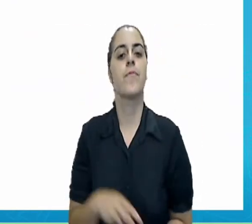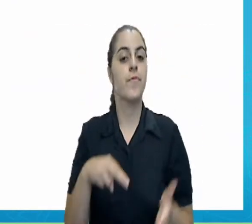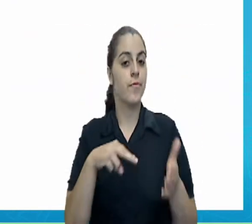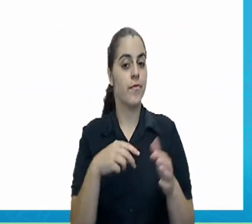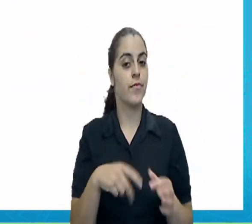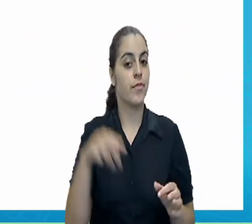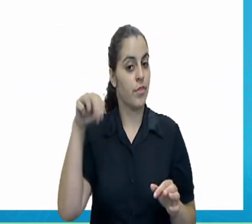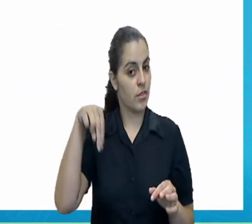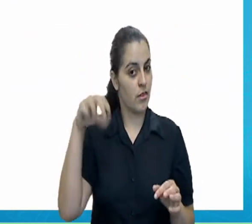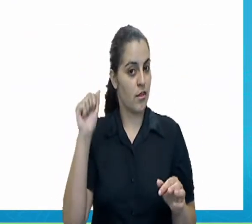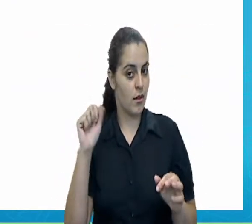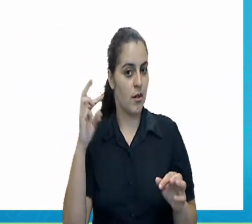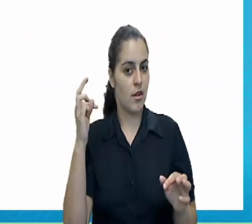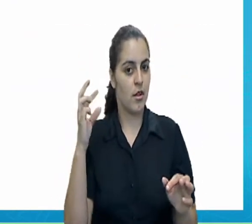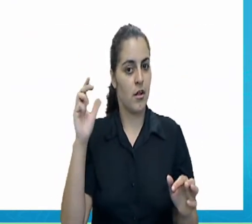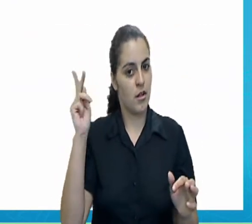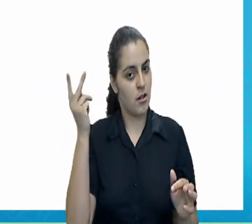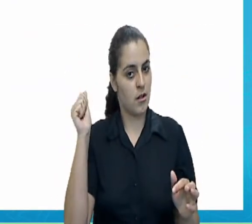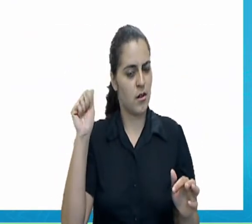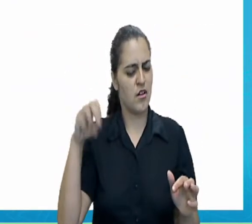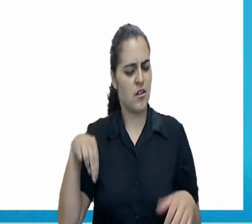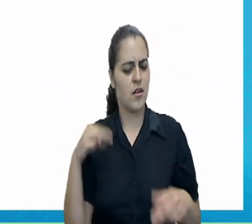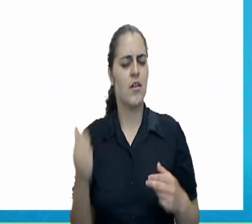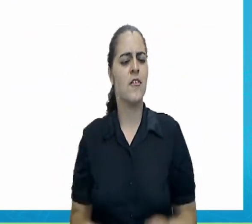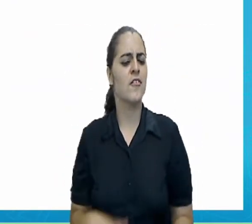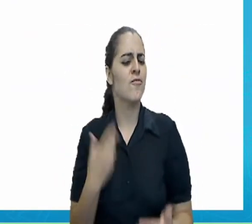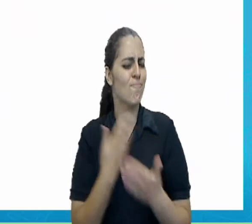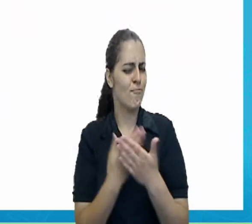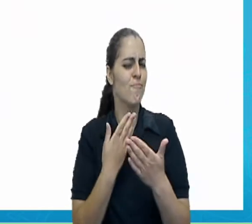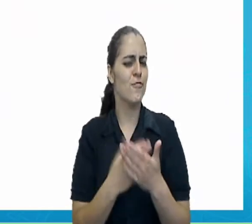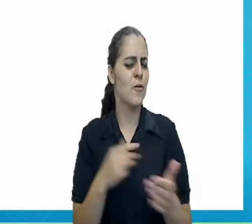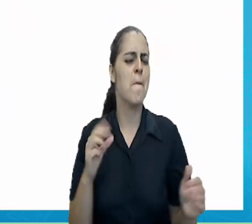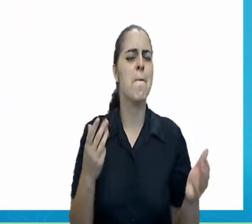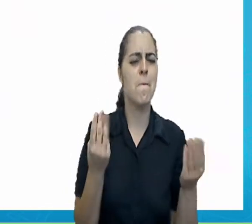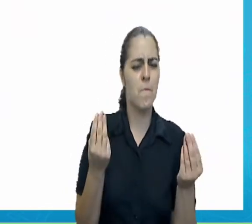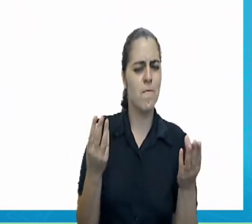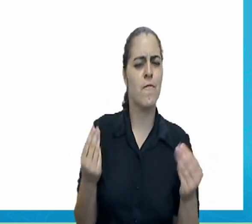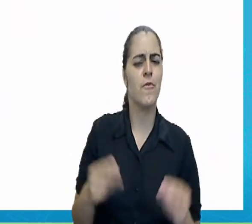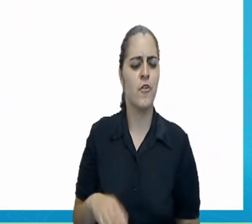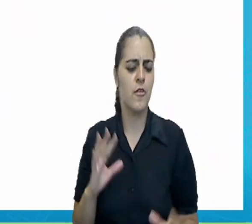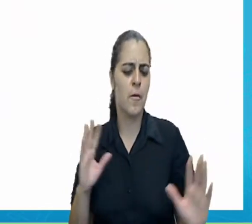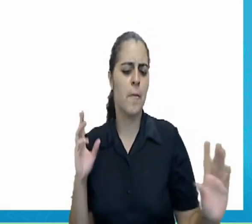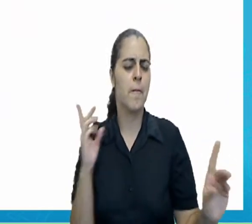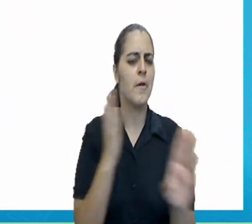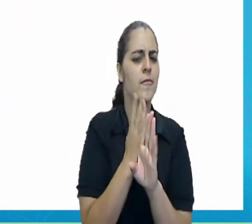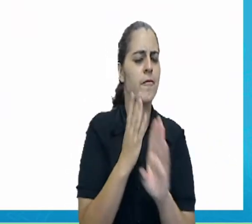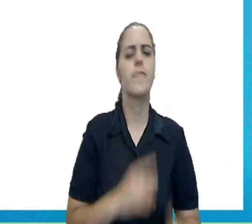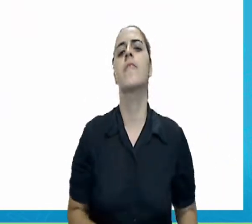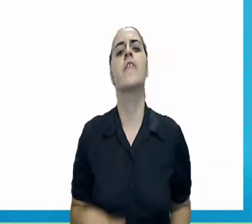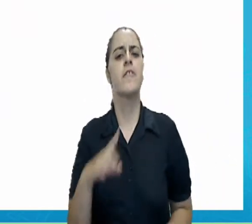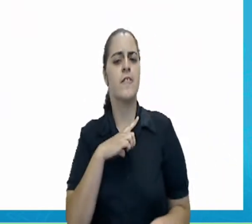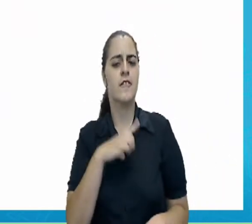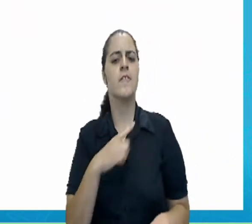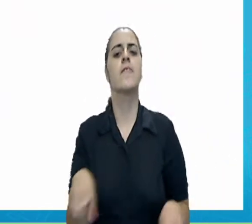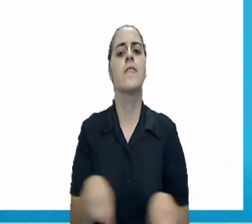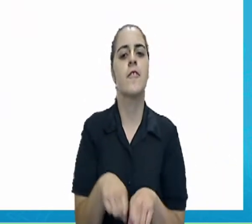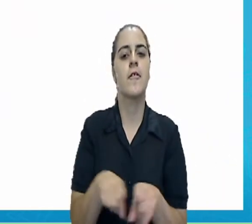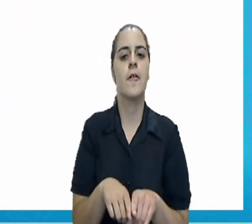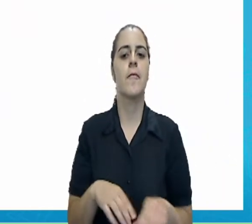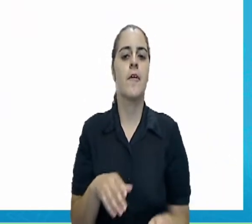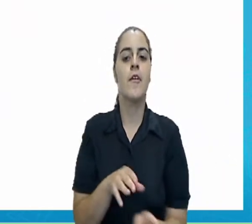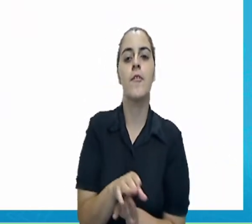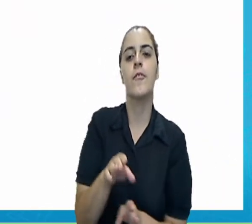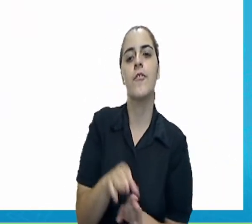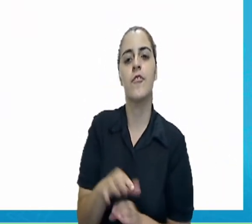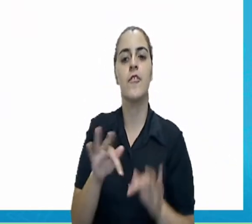deve ter se dedicado bastante para fazer sua descoberta. E teve também o incentivo